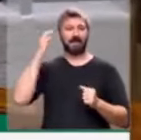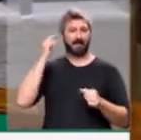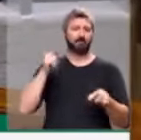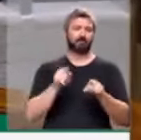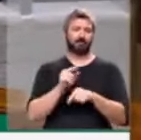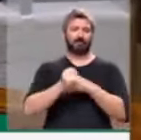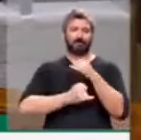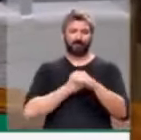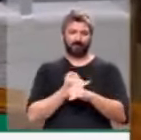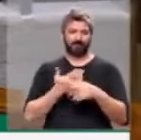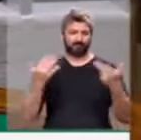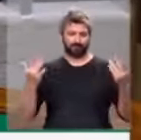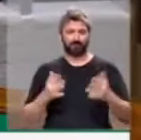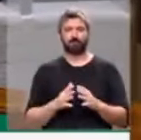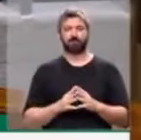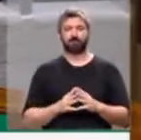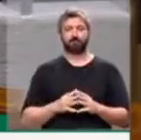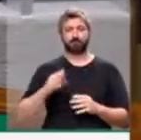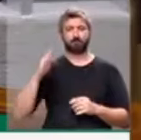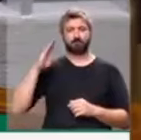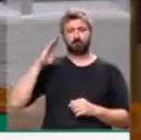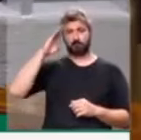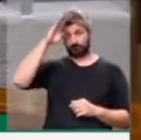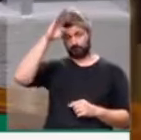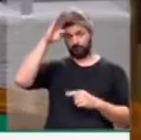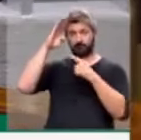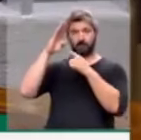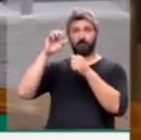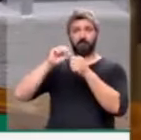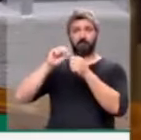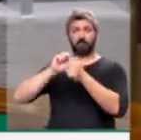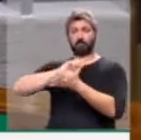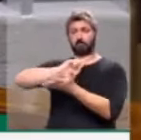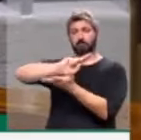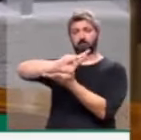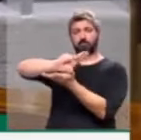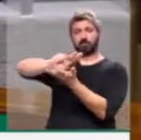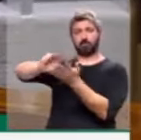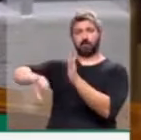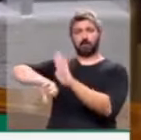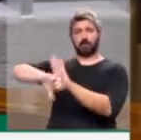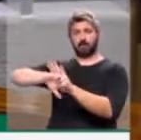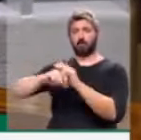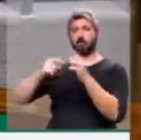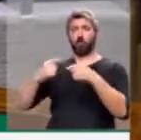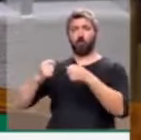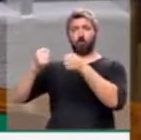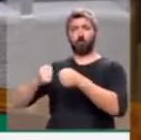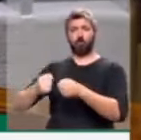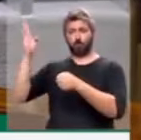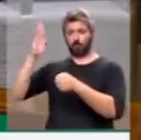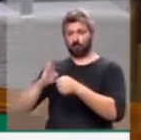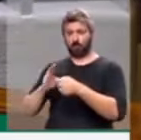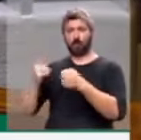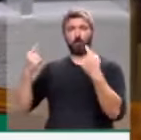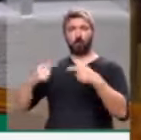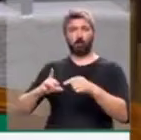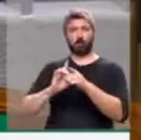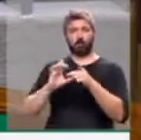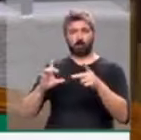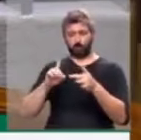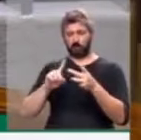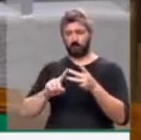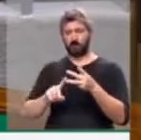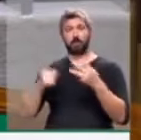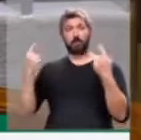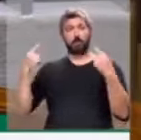Câmara. Bolsonaro já cometeu todas as espécies de crime. Crime contra a soberania, crime contra a democracia,